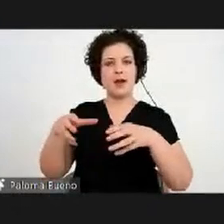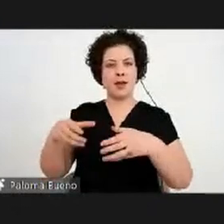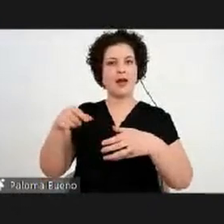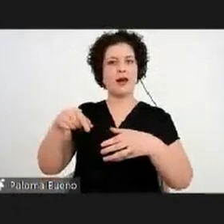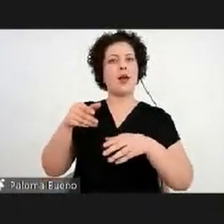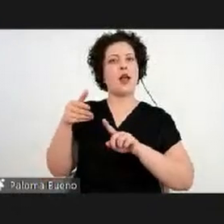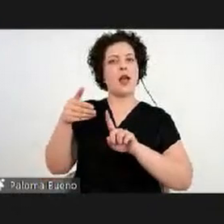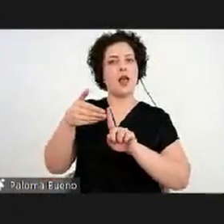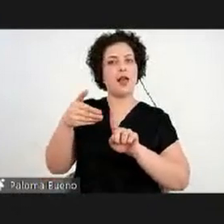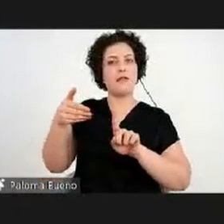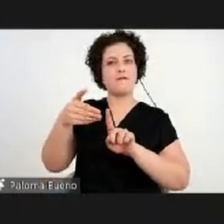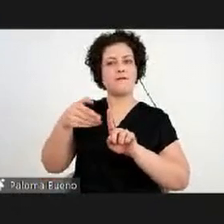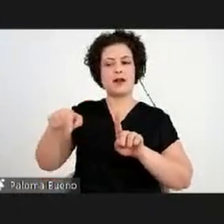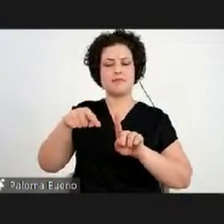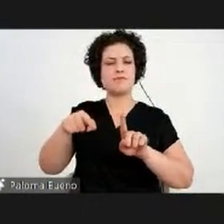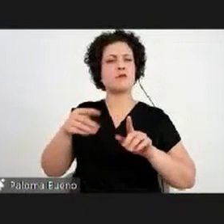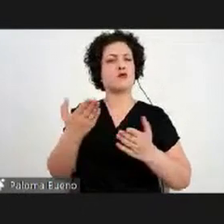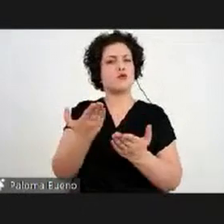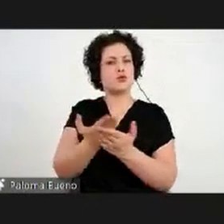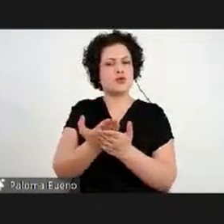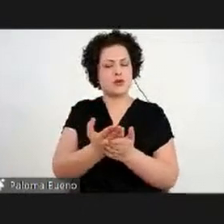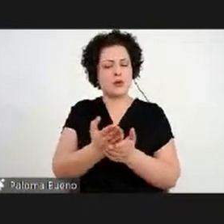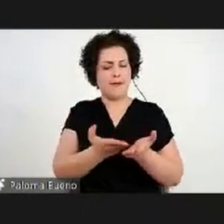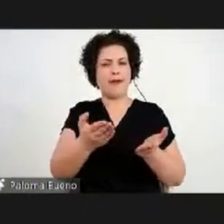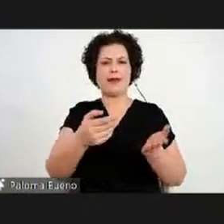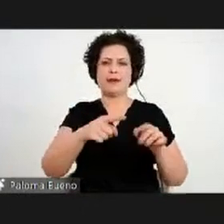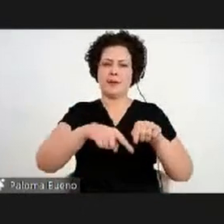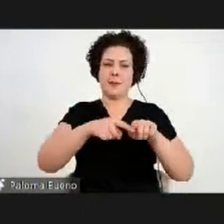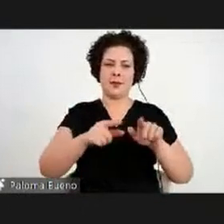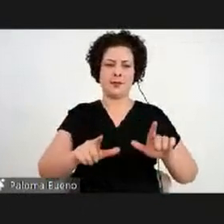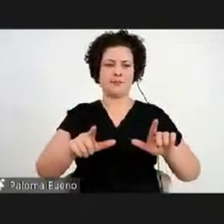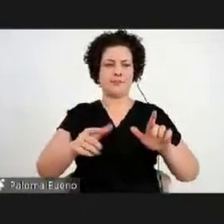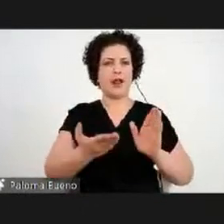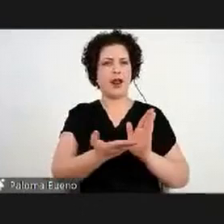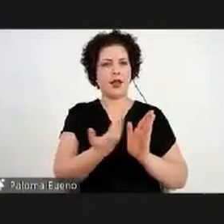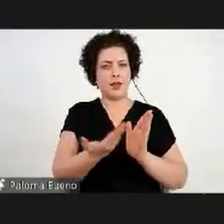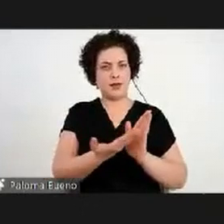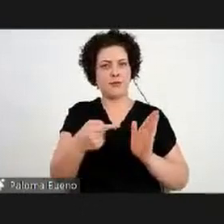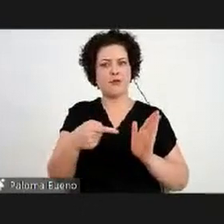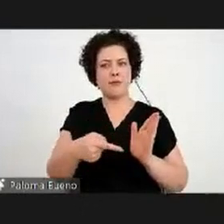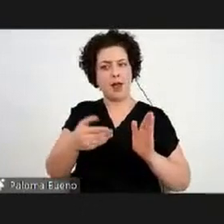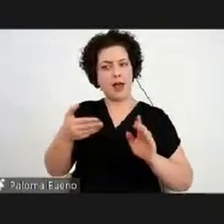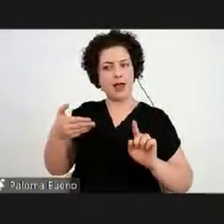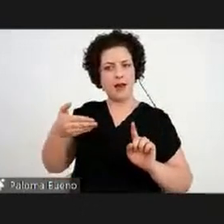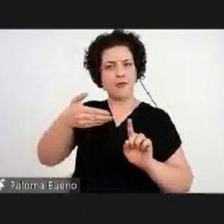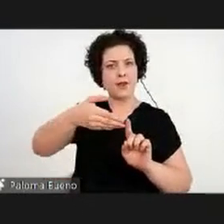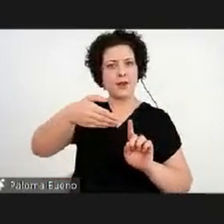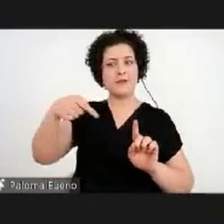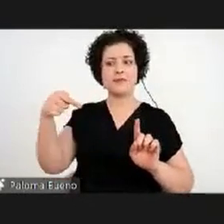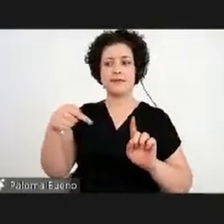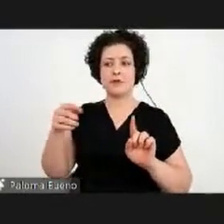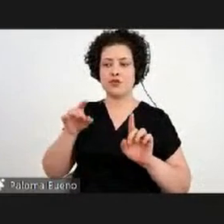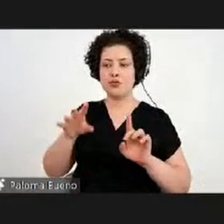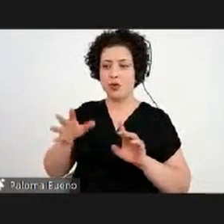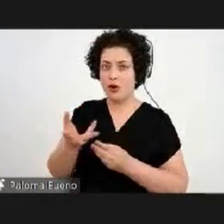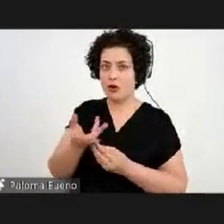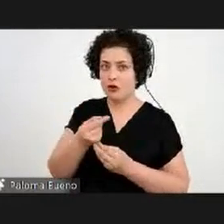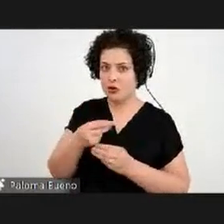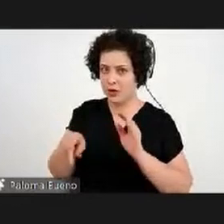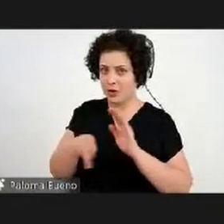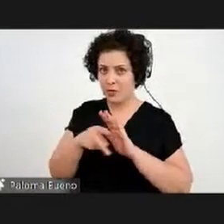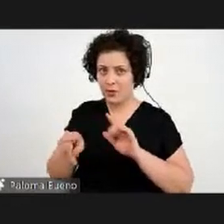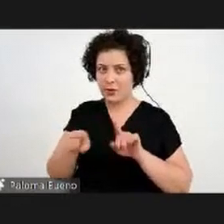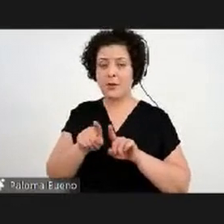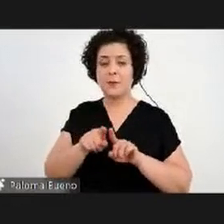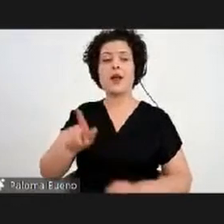que nós possamos estudar esse objeto, o livro, não só o de artista, mas também o da